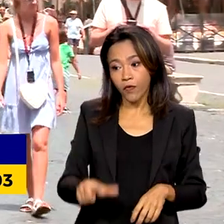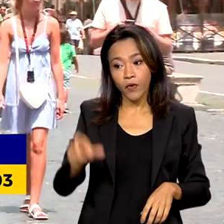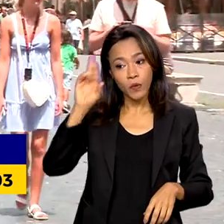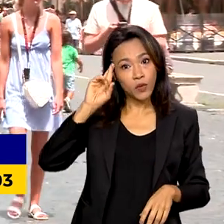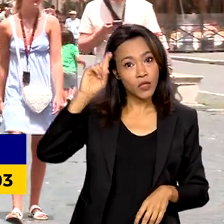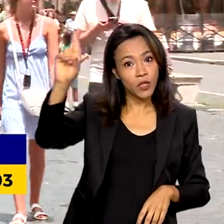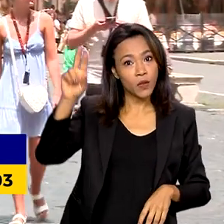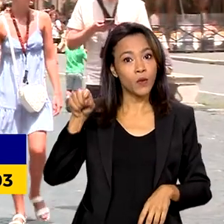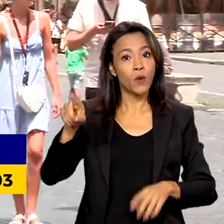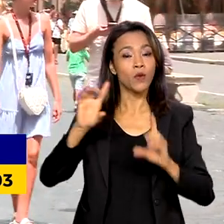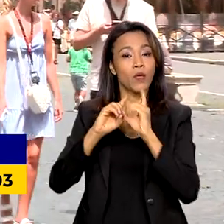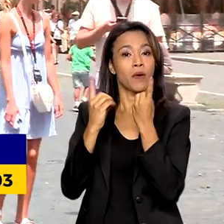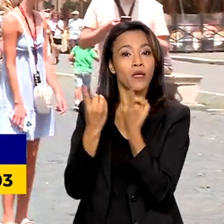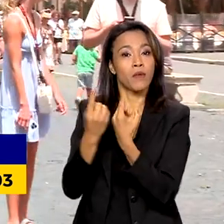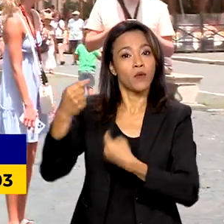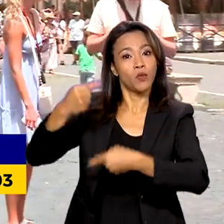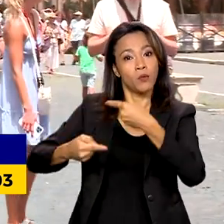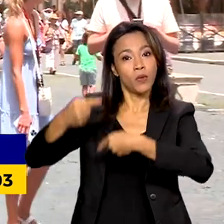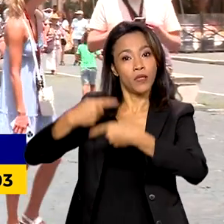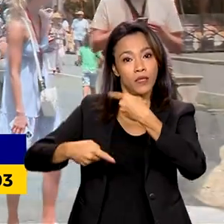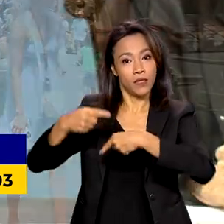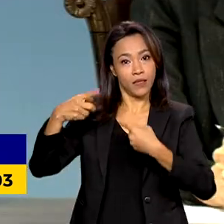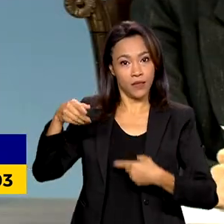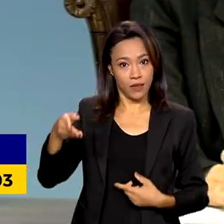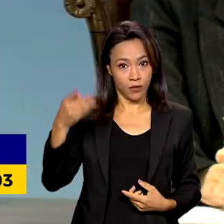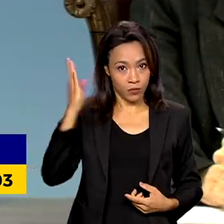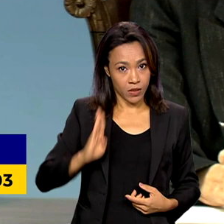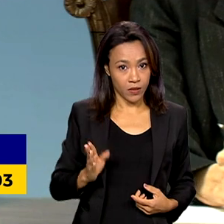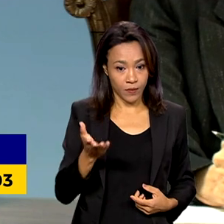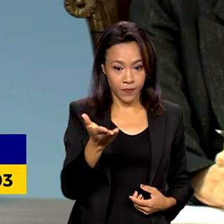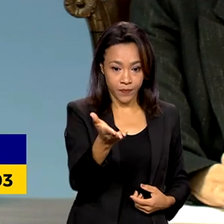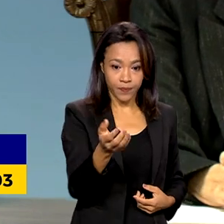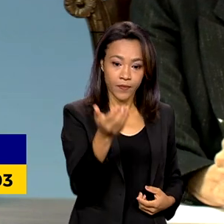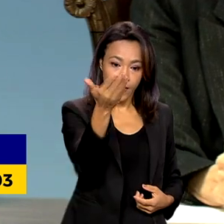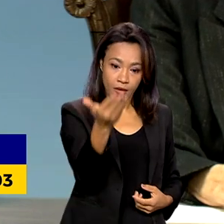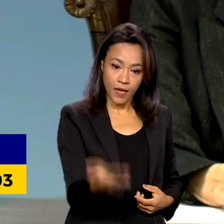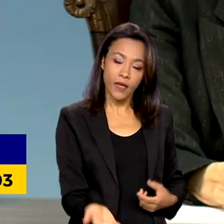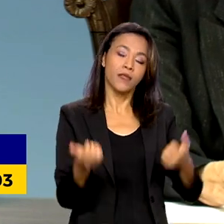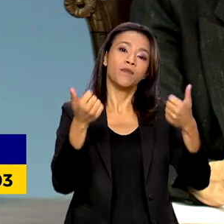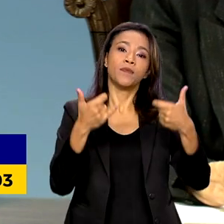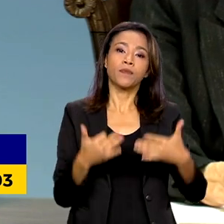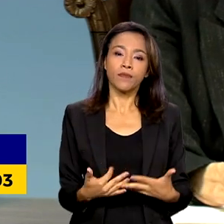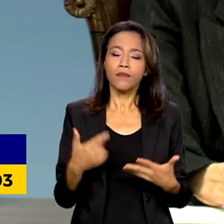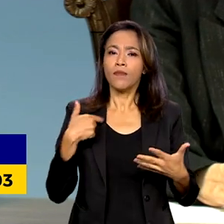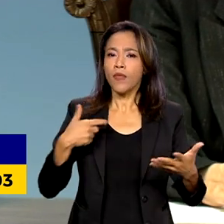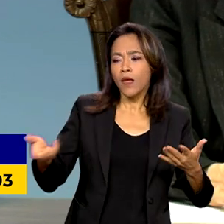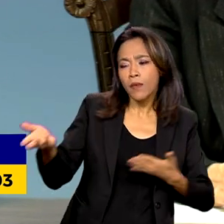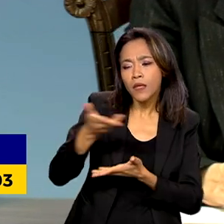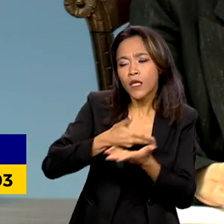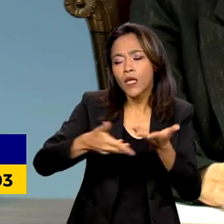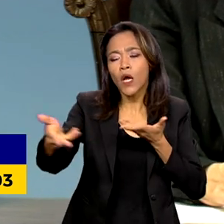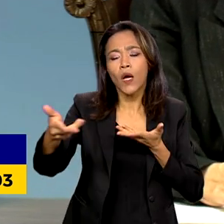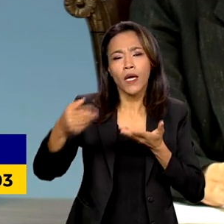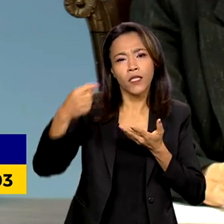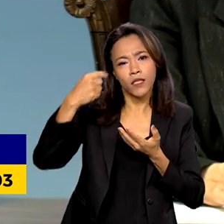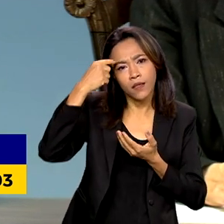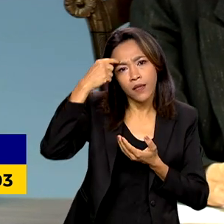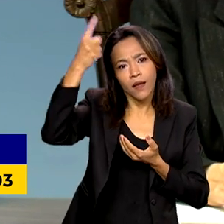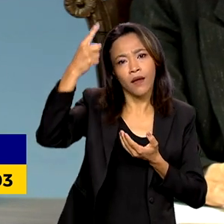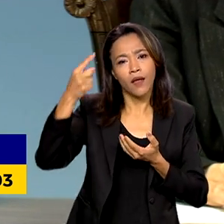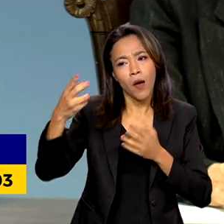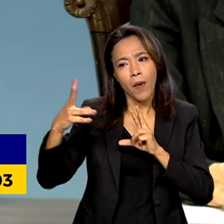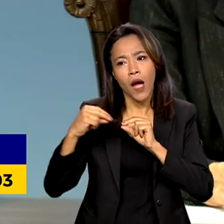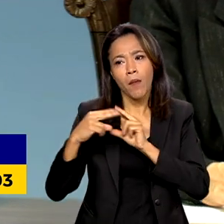Política Econômica do Itamaraty. Vamos ver. Ela permite essa troca de ideias e dá sinais importantes